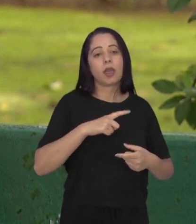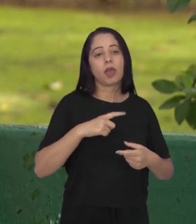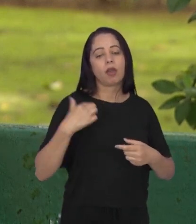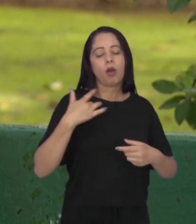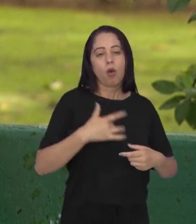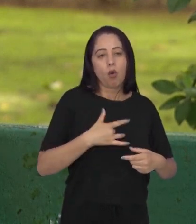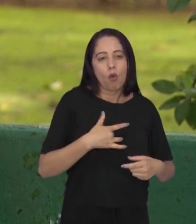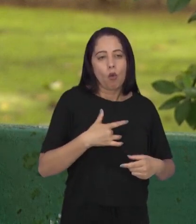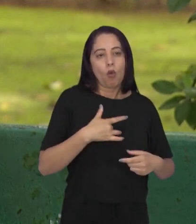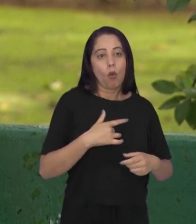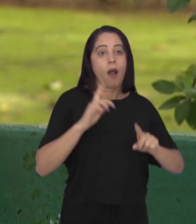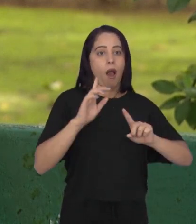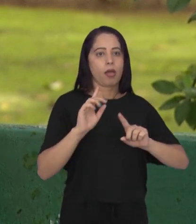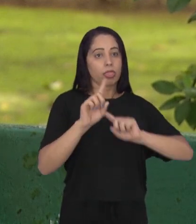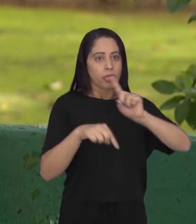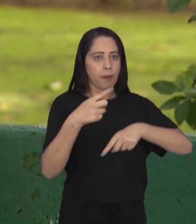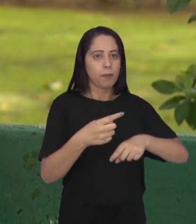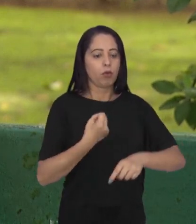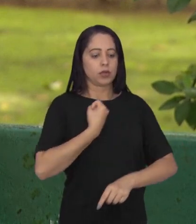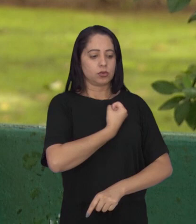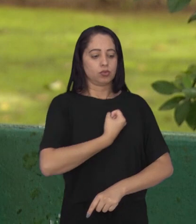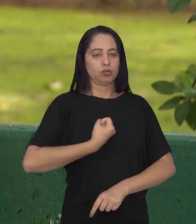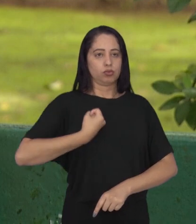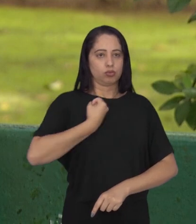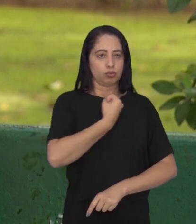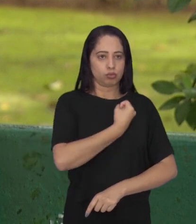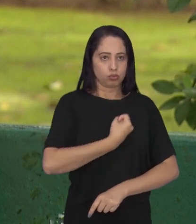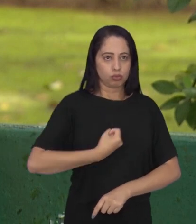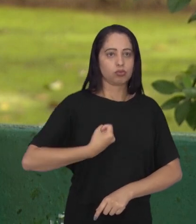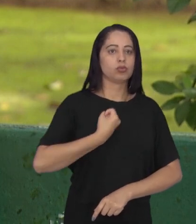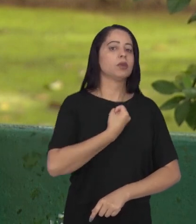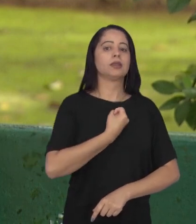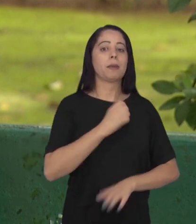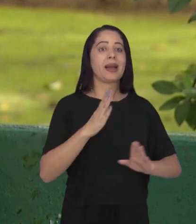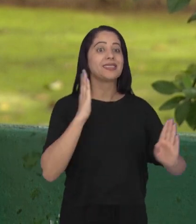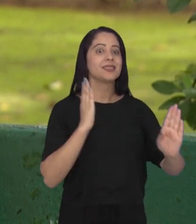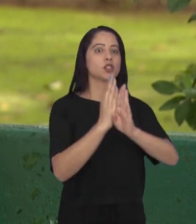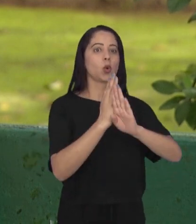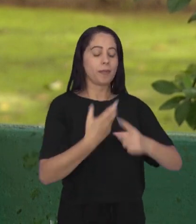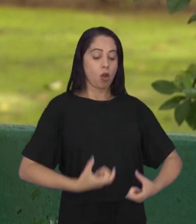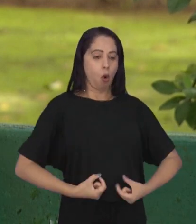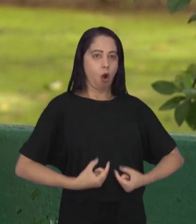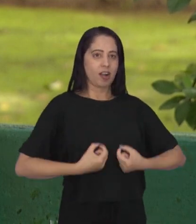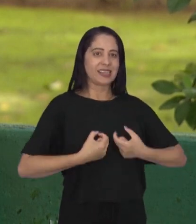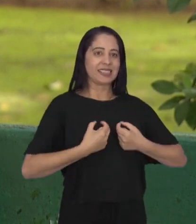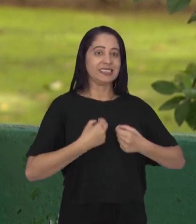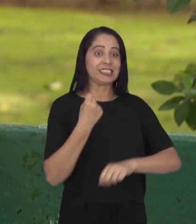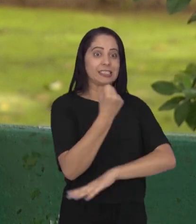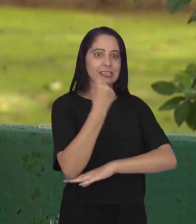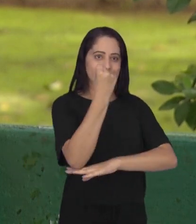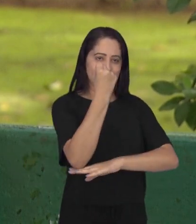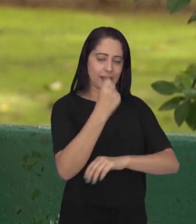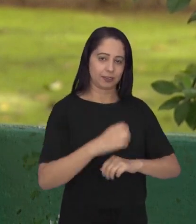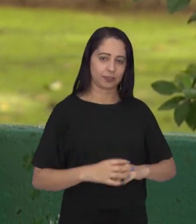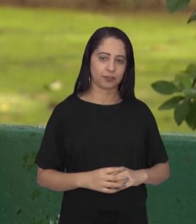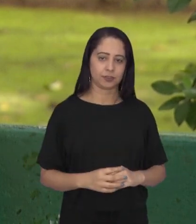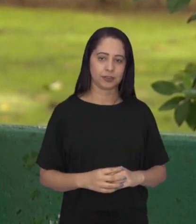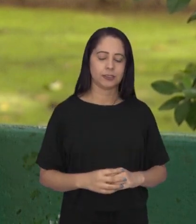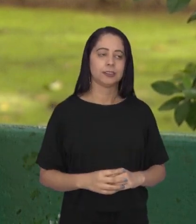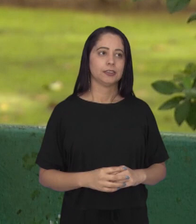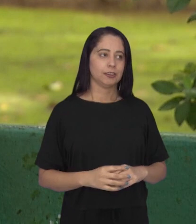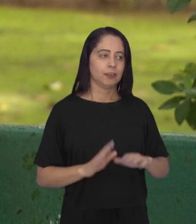sepsis. No dia seguinte foi feito um ultrassom e o médico do ultrassom diagnosticou que ela estava com câncer já em